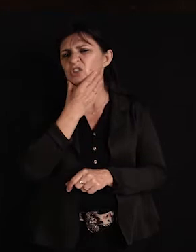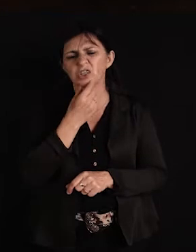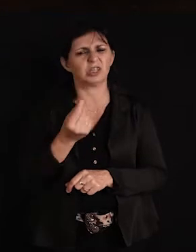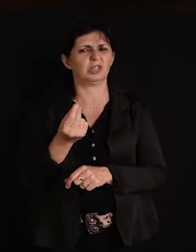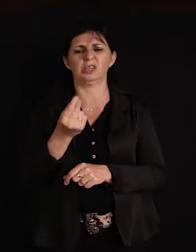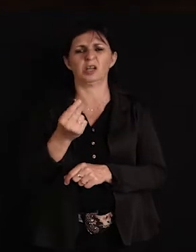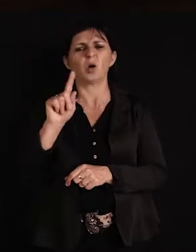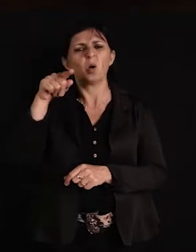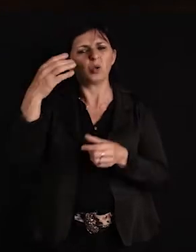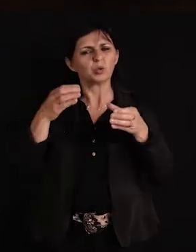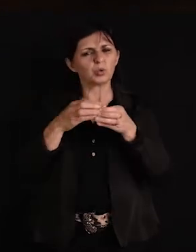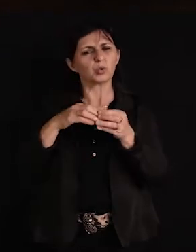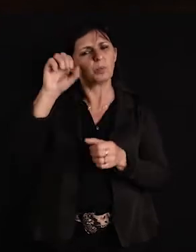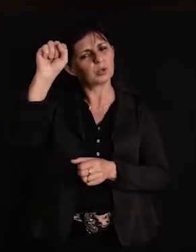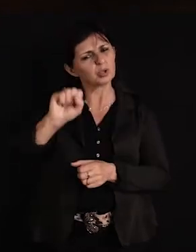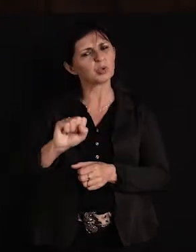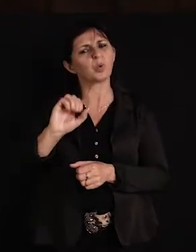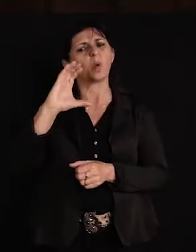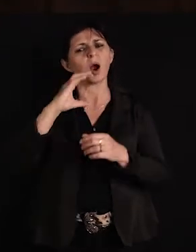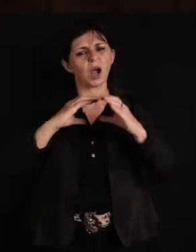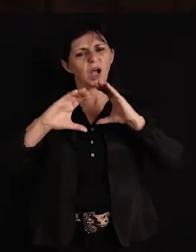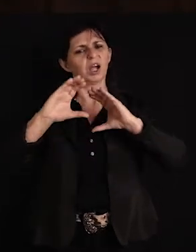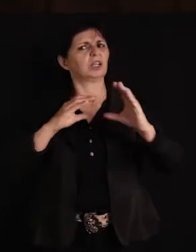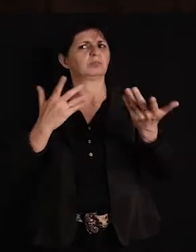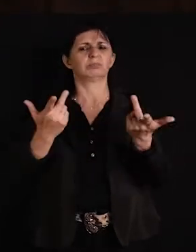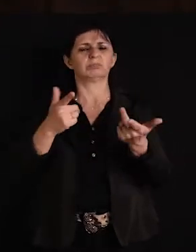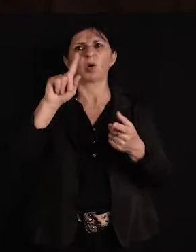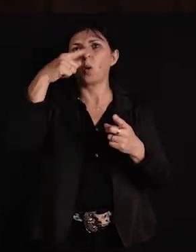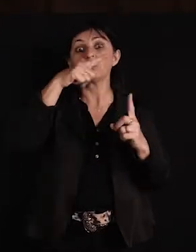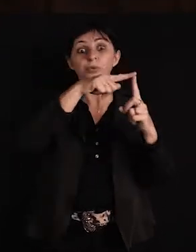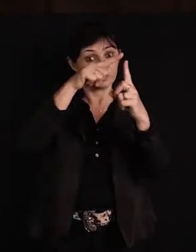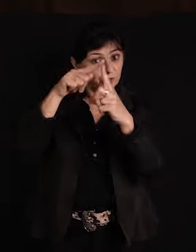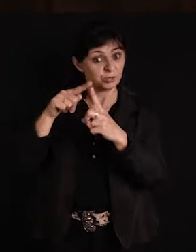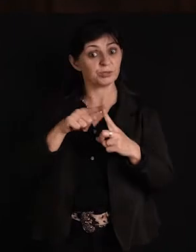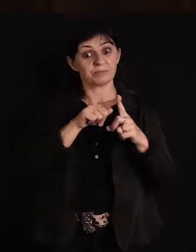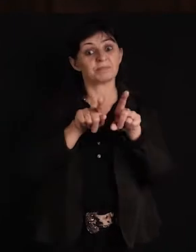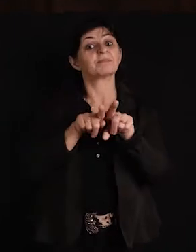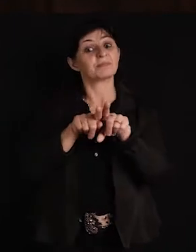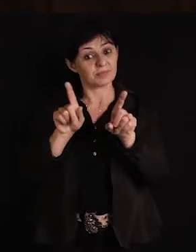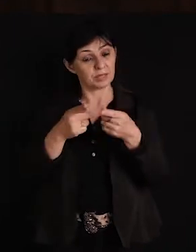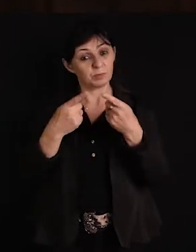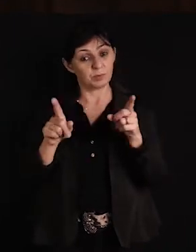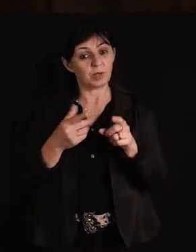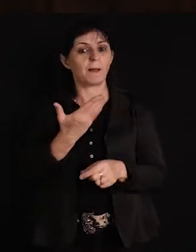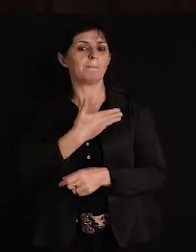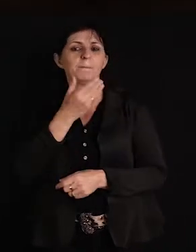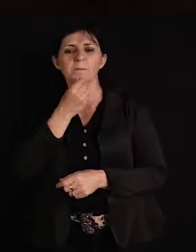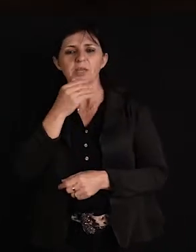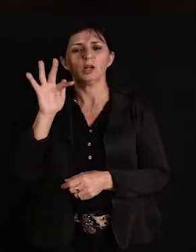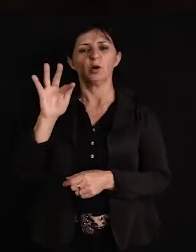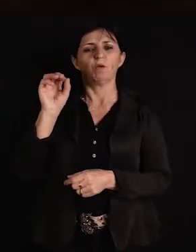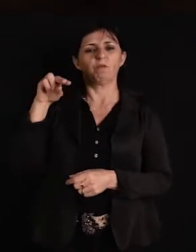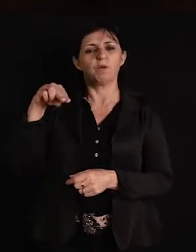no grupo Sul Canto, toquei nos marcadores. Também toquei outros estilos, toquei com meu amigo de Fontana, toquei reggae também.